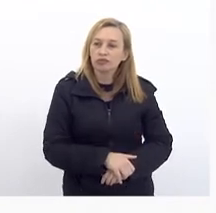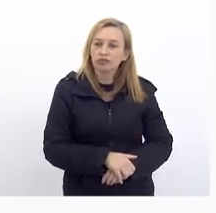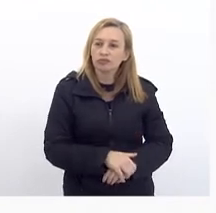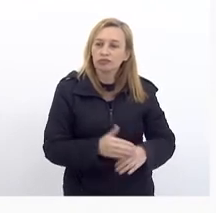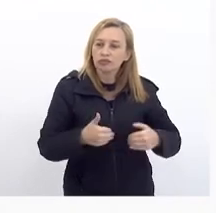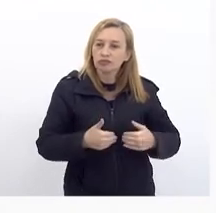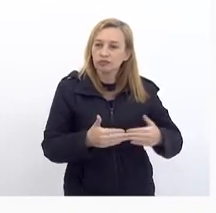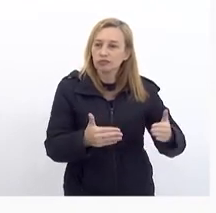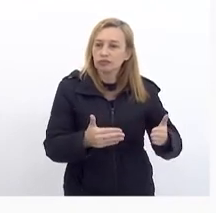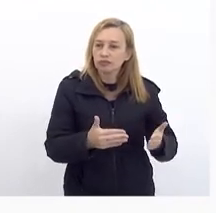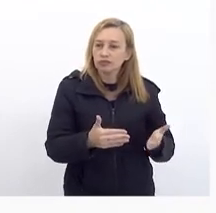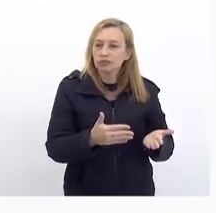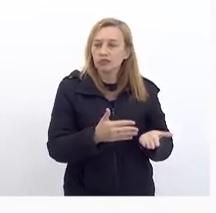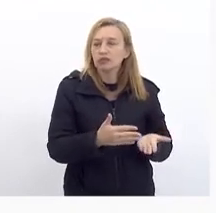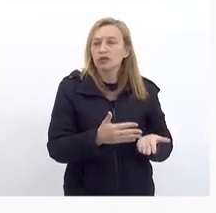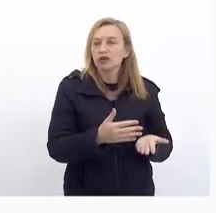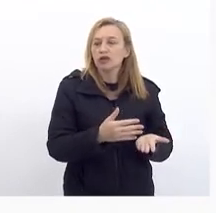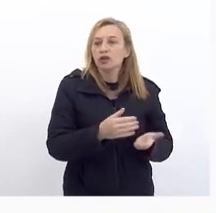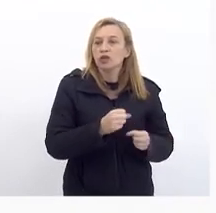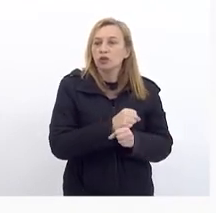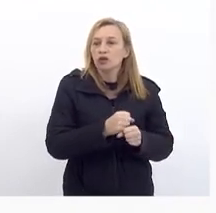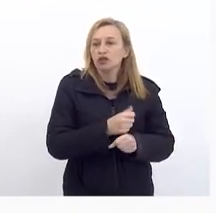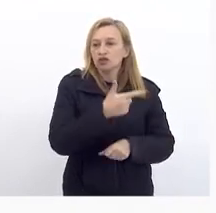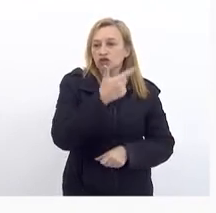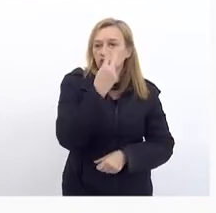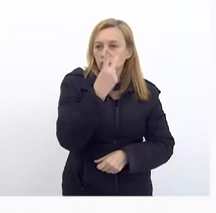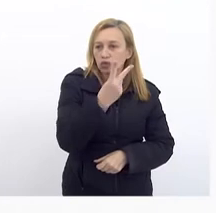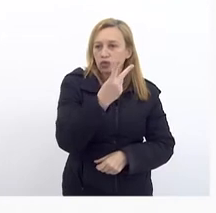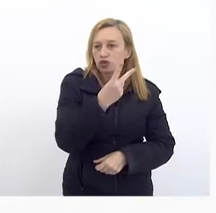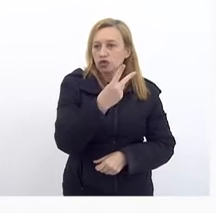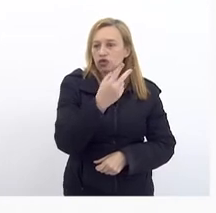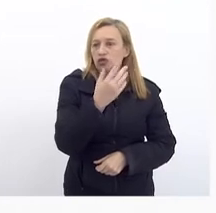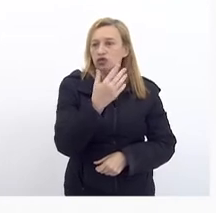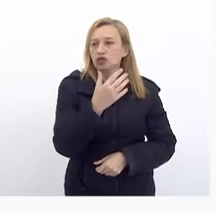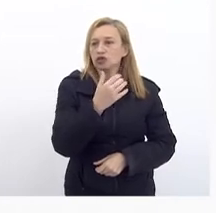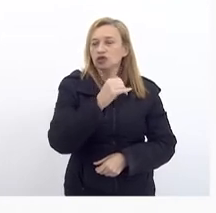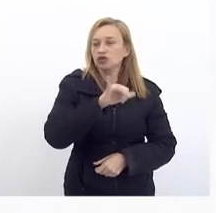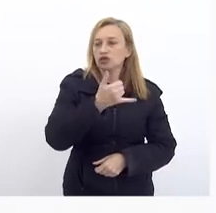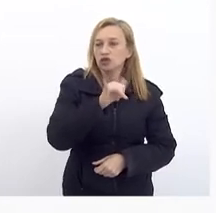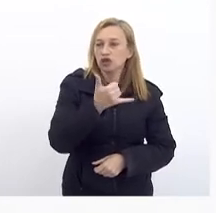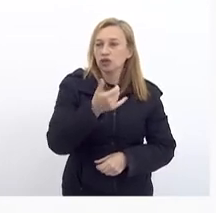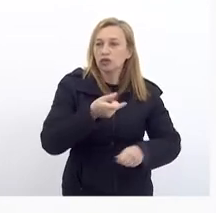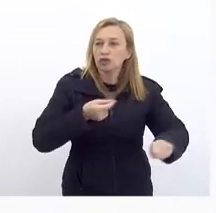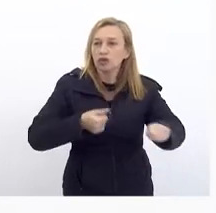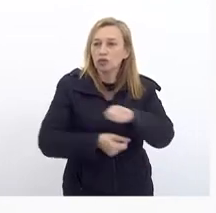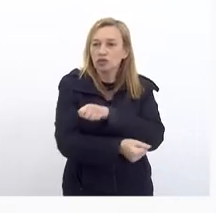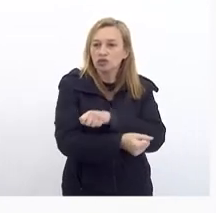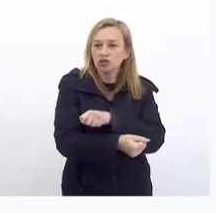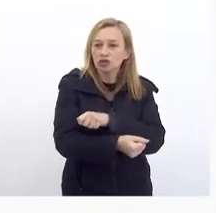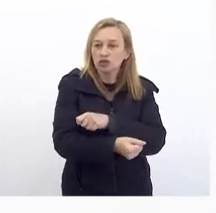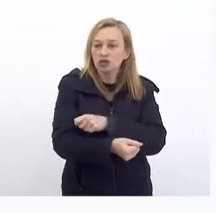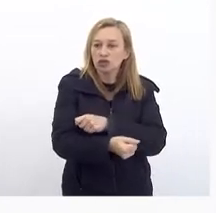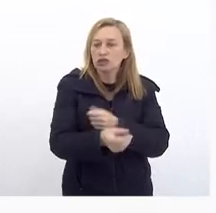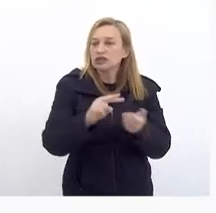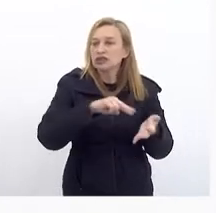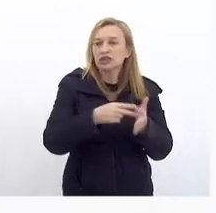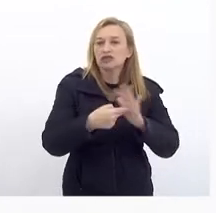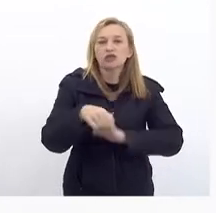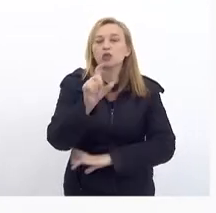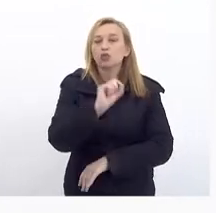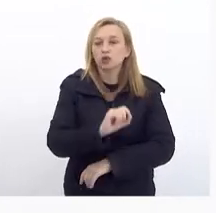No dia 2 de janeiro Inclusive Para o investimento O que vai Significar